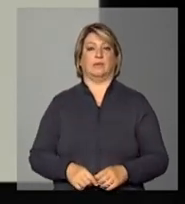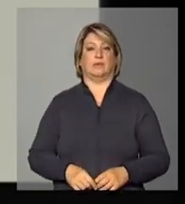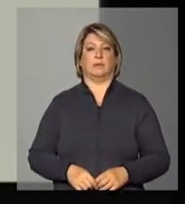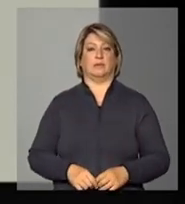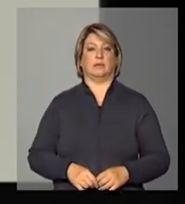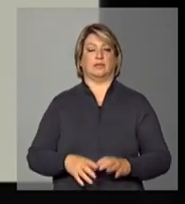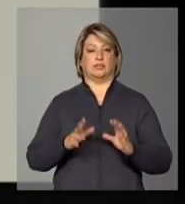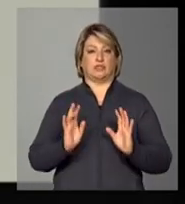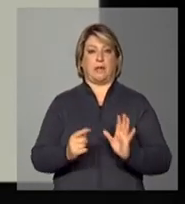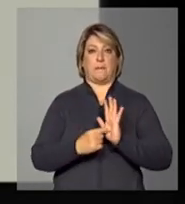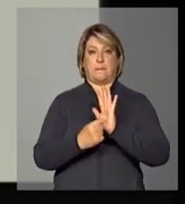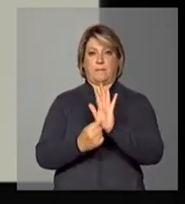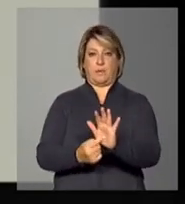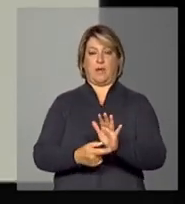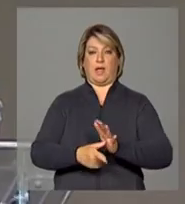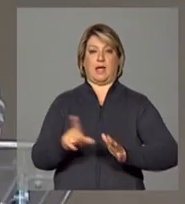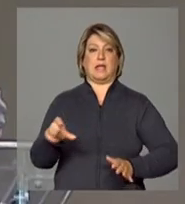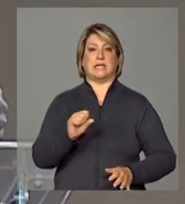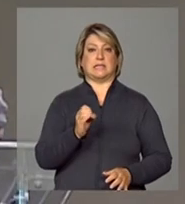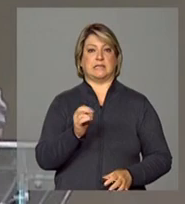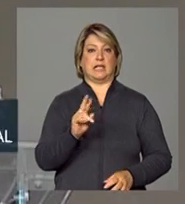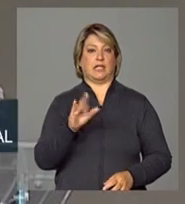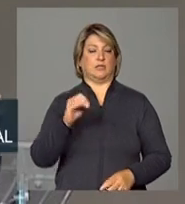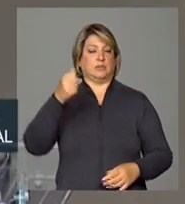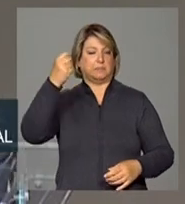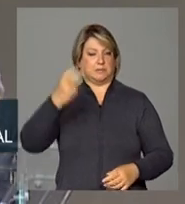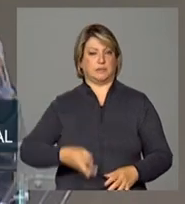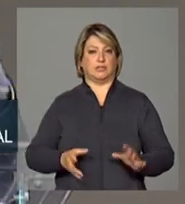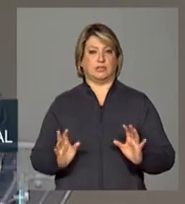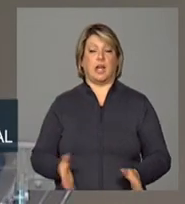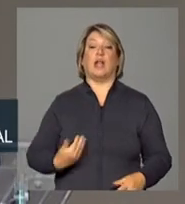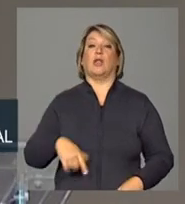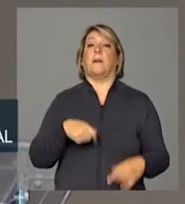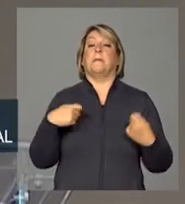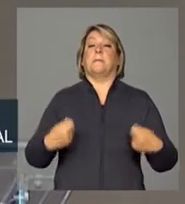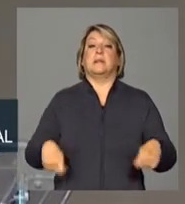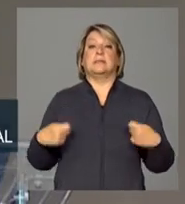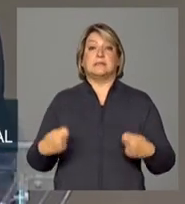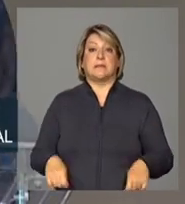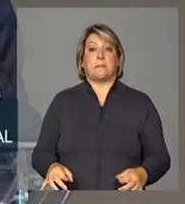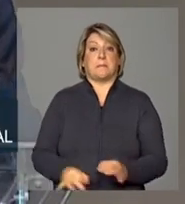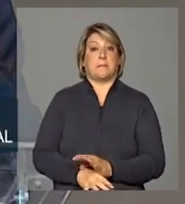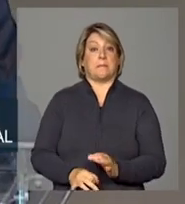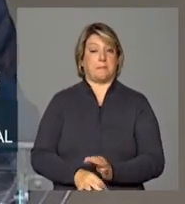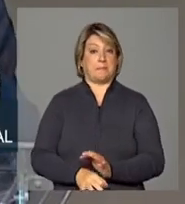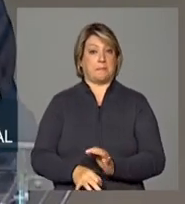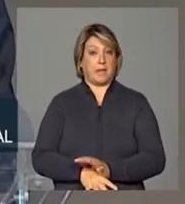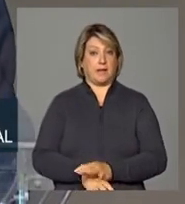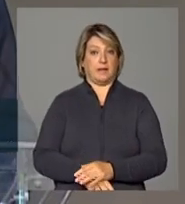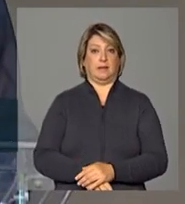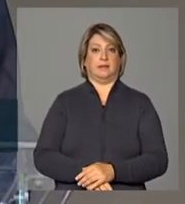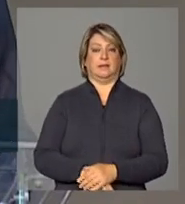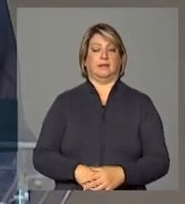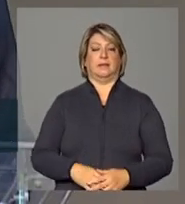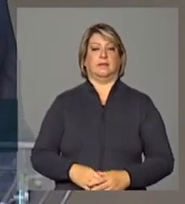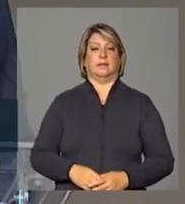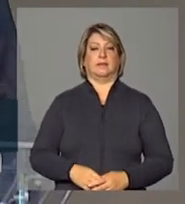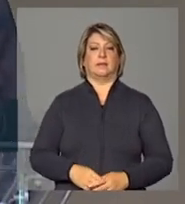sublinhado aqui pelo Sérgio nós precisamos nos preparar para